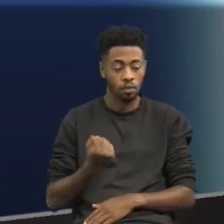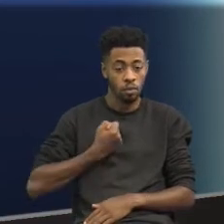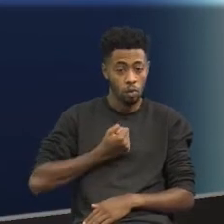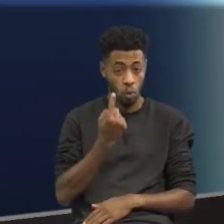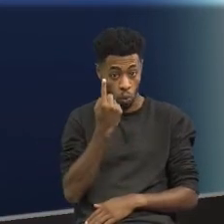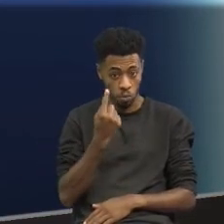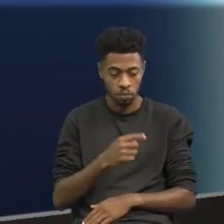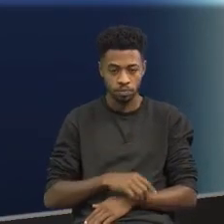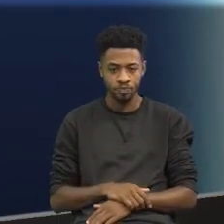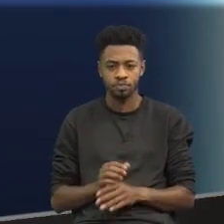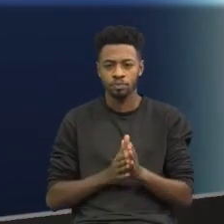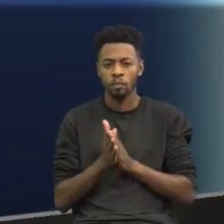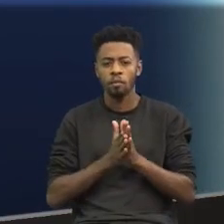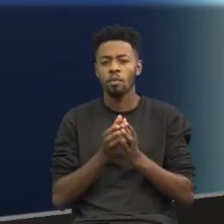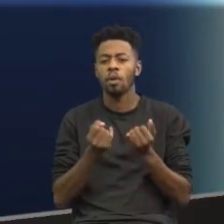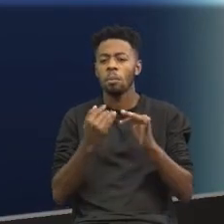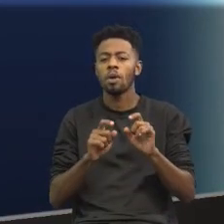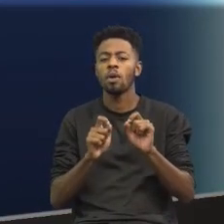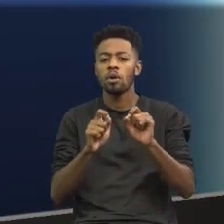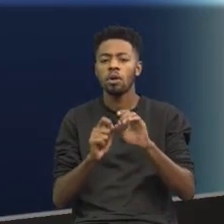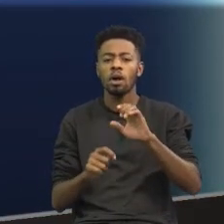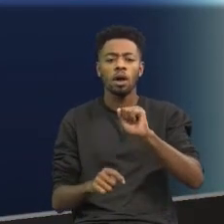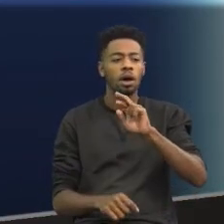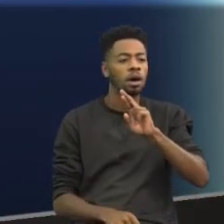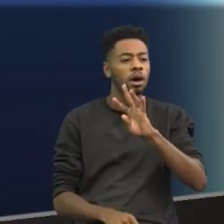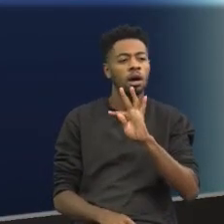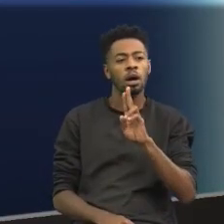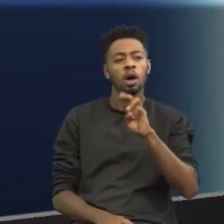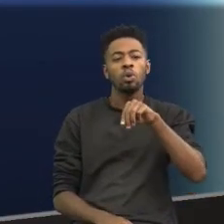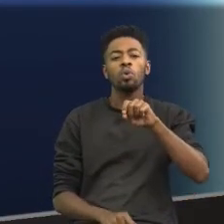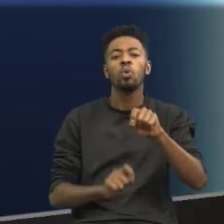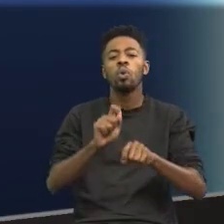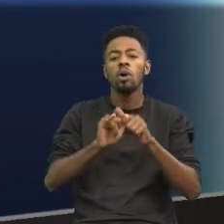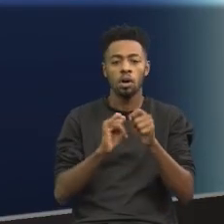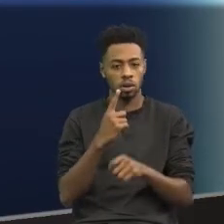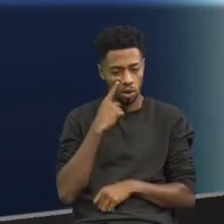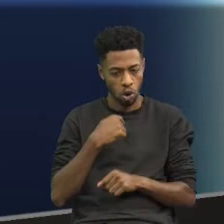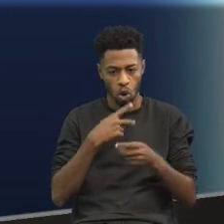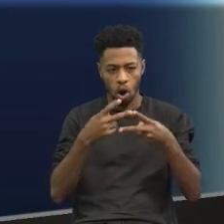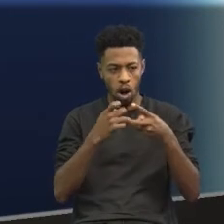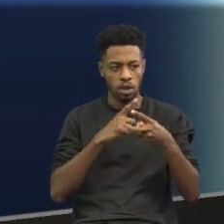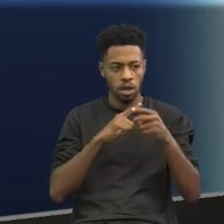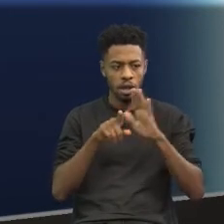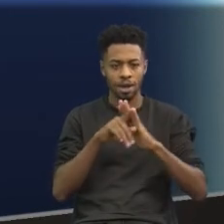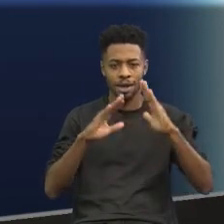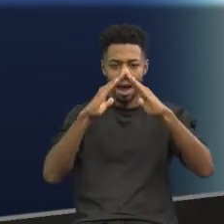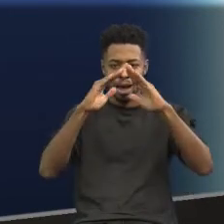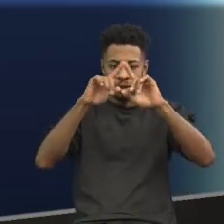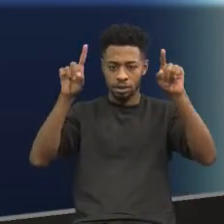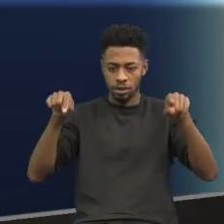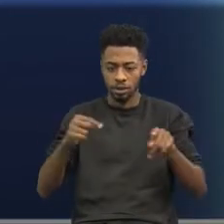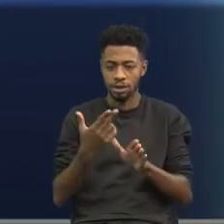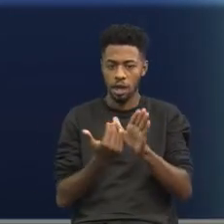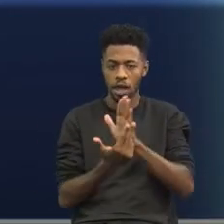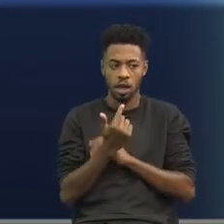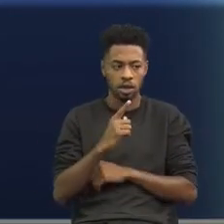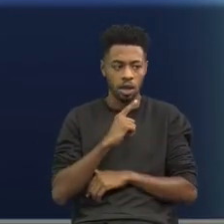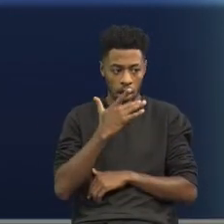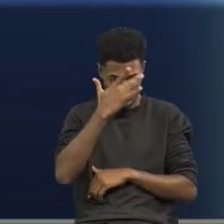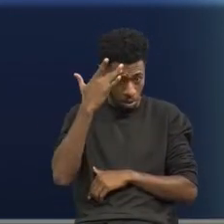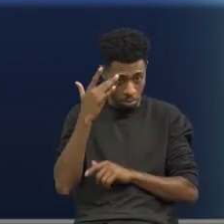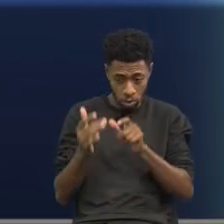número um trazia para a gente um cartoon, você observa que tem uma casinha aqui, há uma pessoa aqui